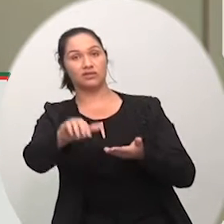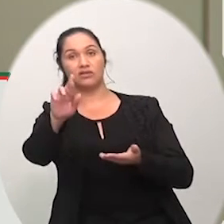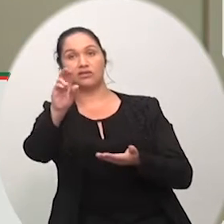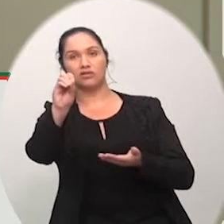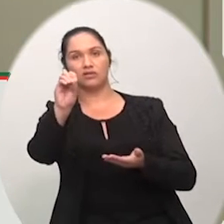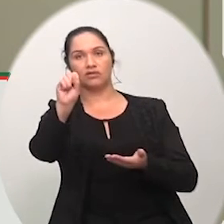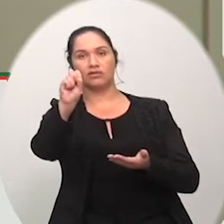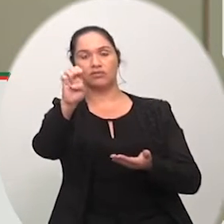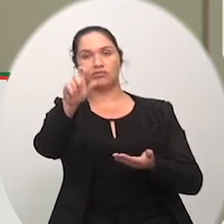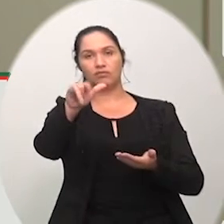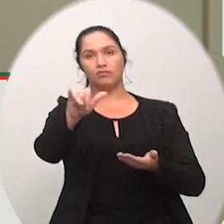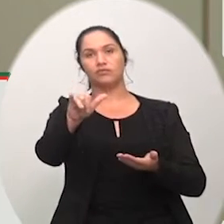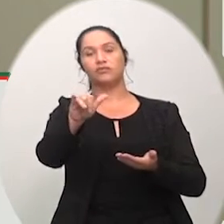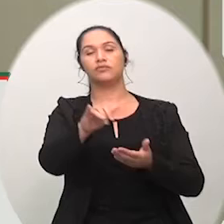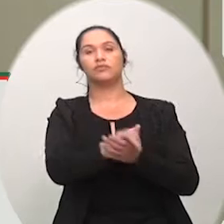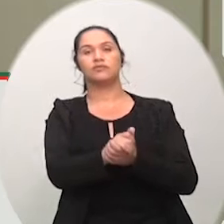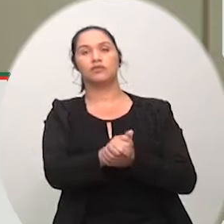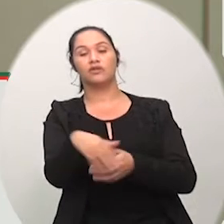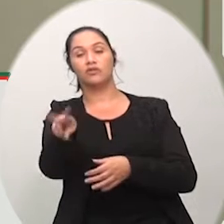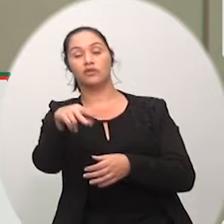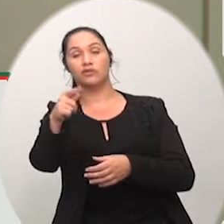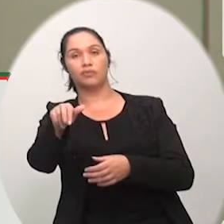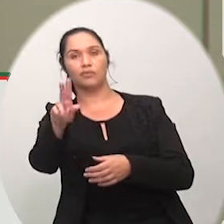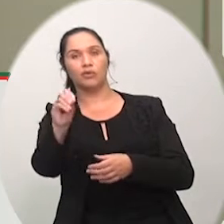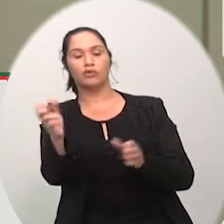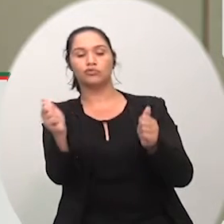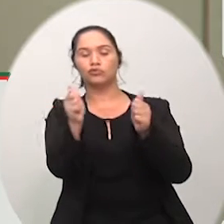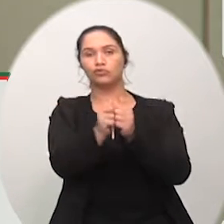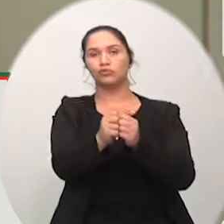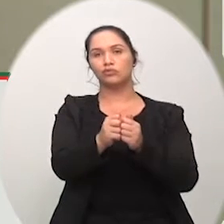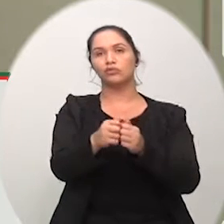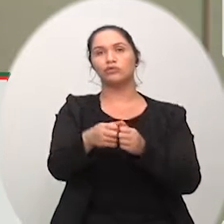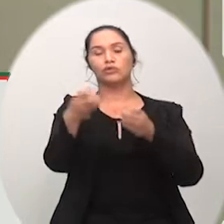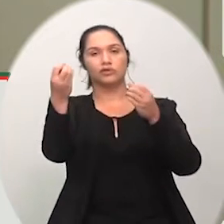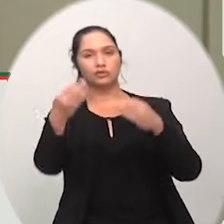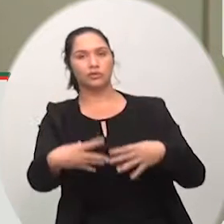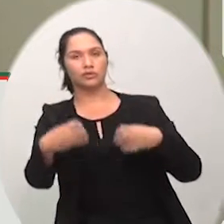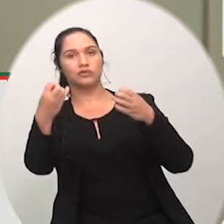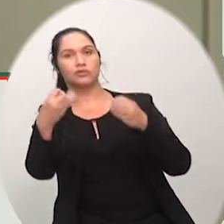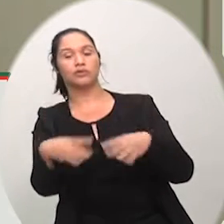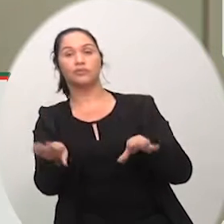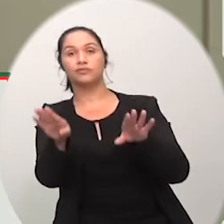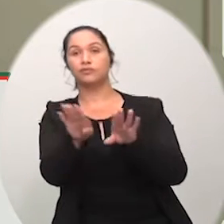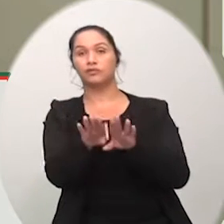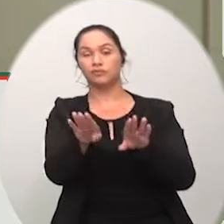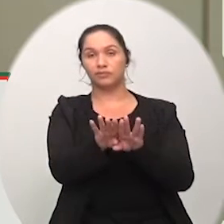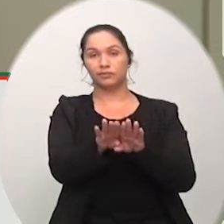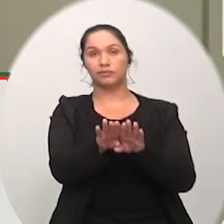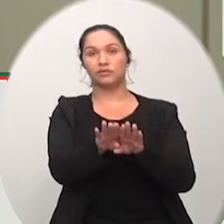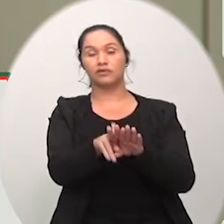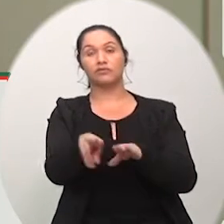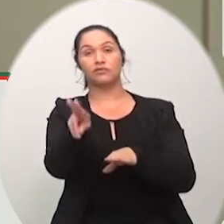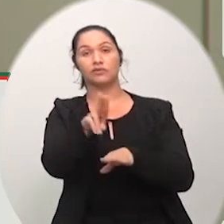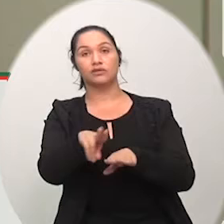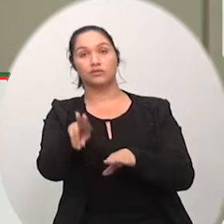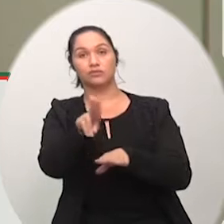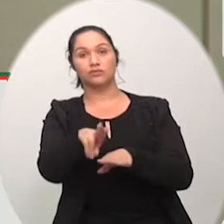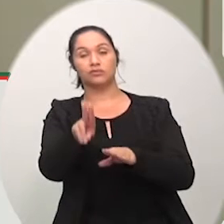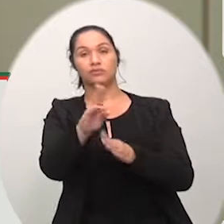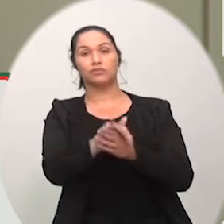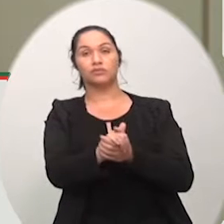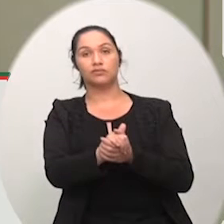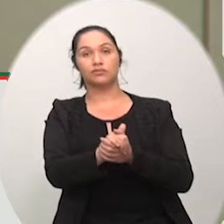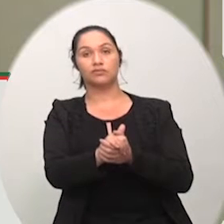desse projeto para nós ali o vereador Paulo estava junto e que esse espaço também servirão ali para uma parte de